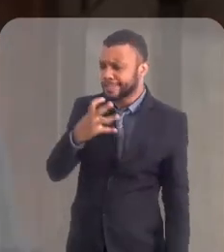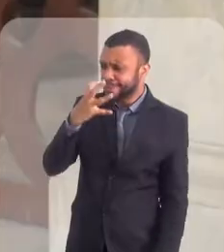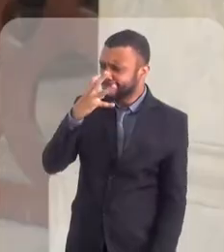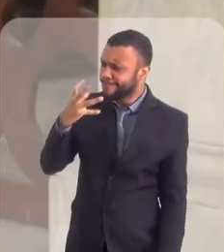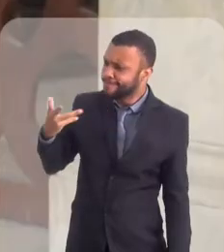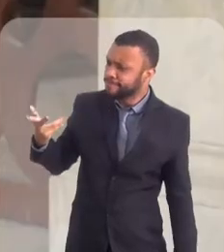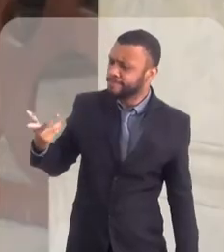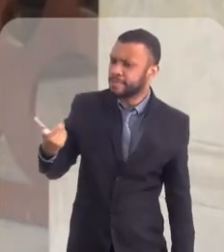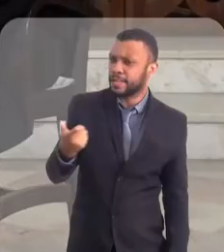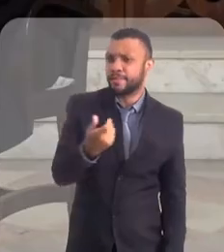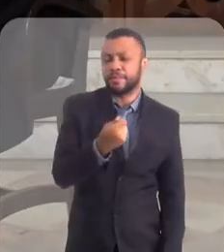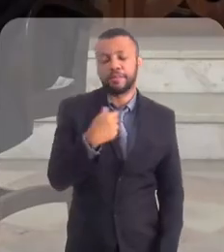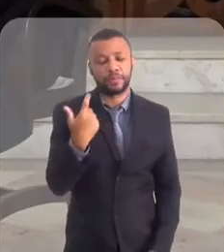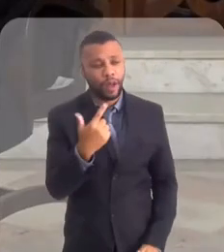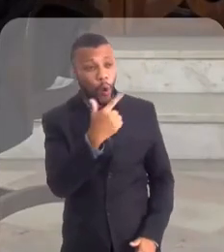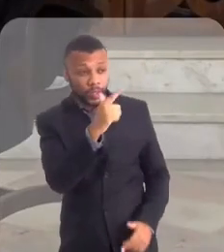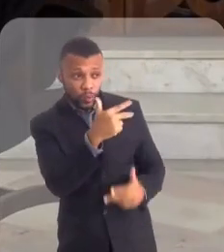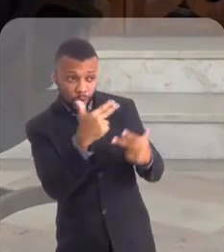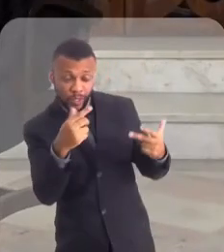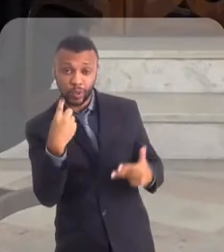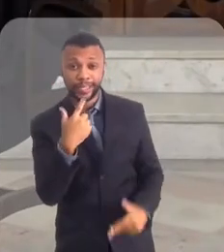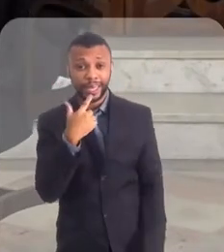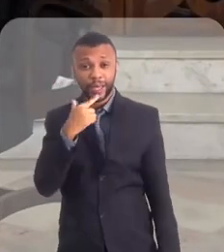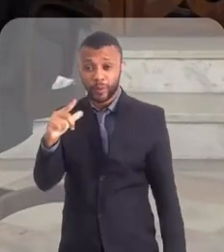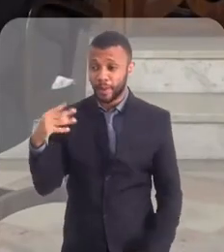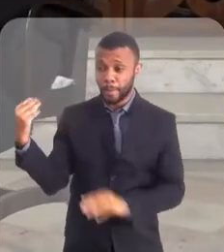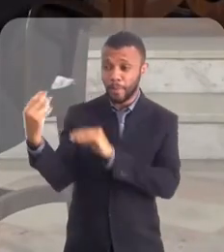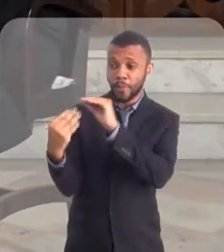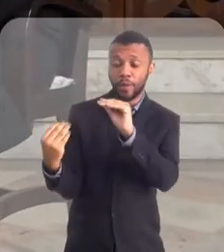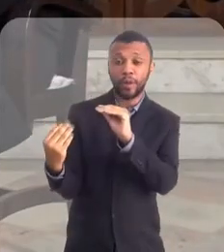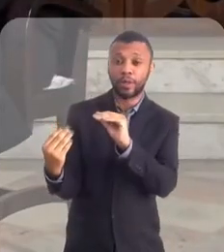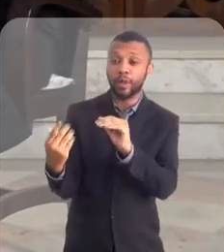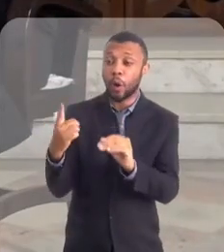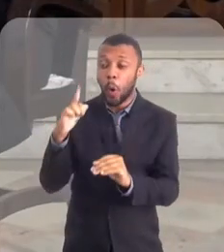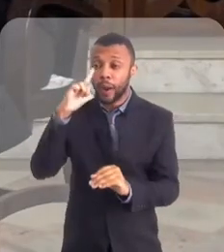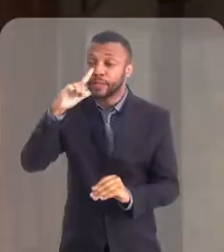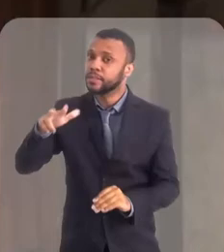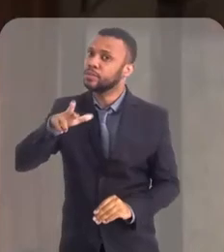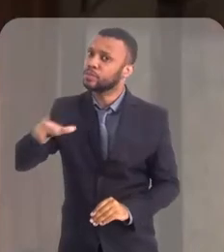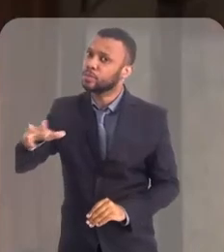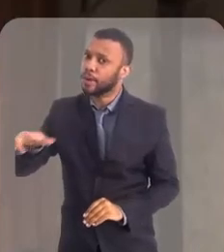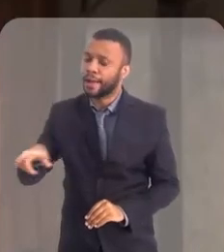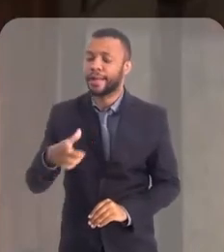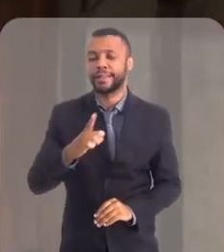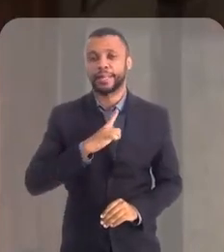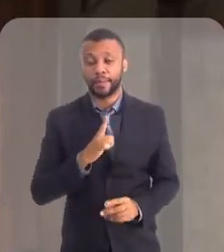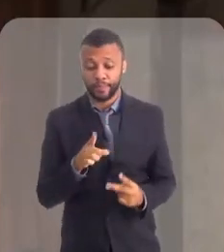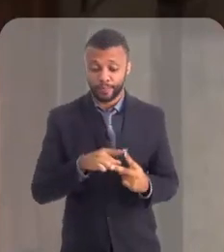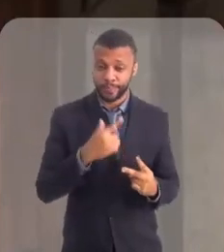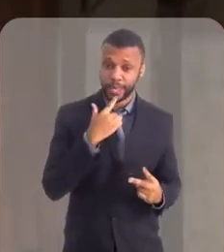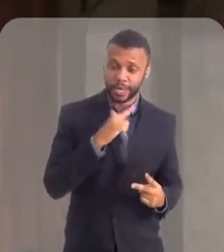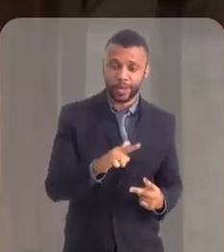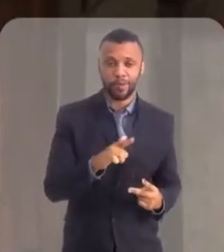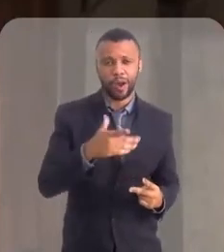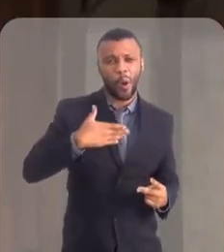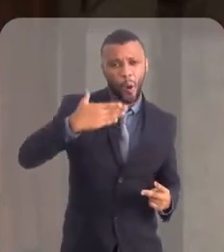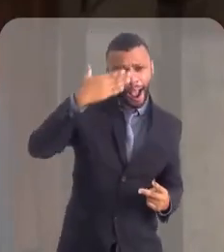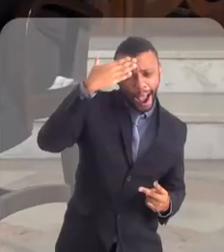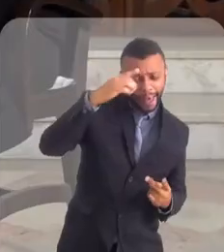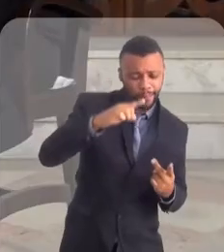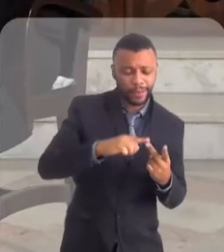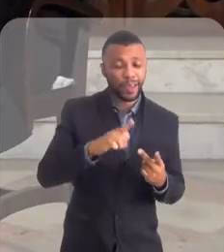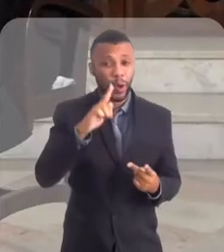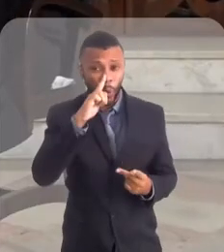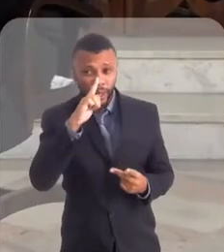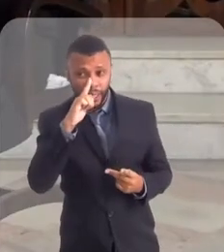achei fantástico. E uma outra coisa também, como a nossa língua litúrgica, já lhe disse, não é o latim, é o grego e o